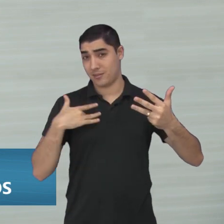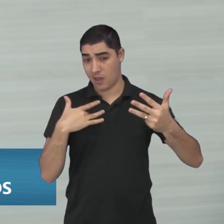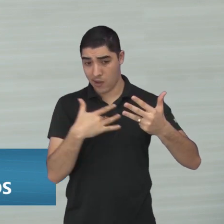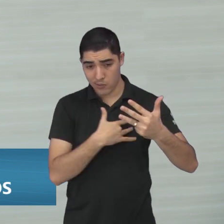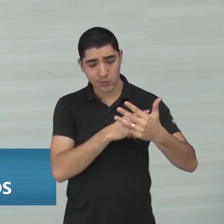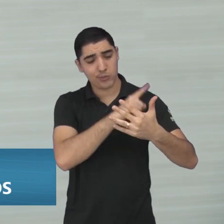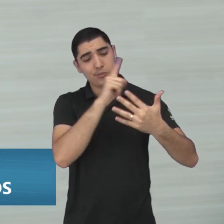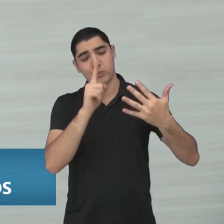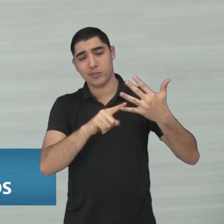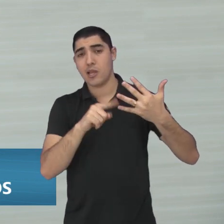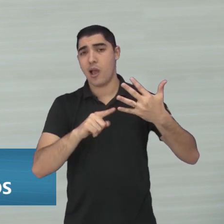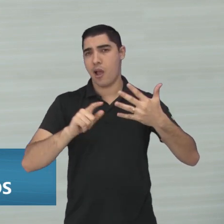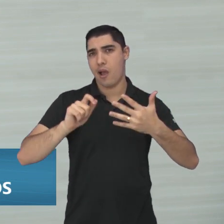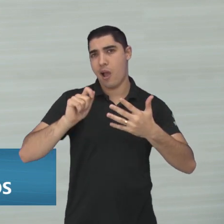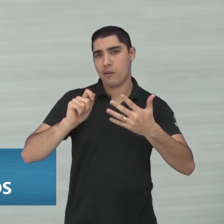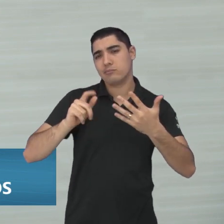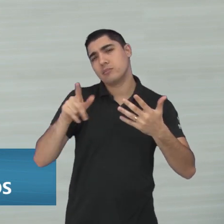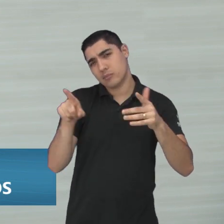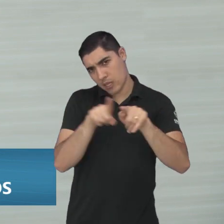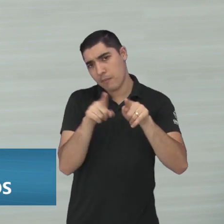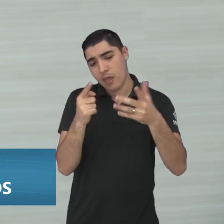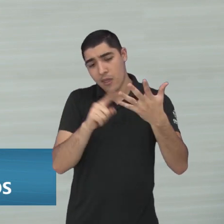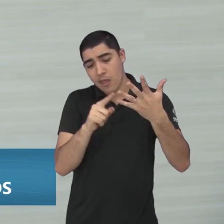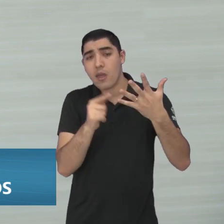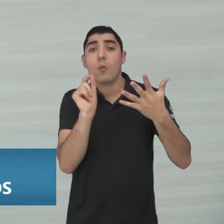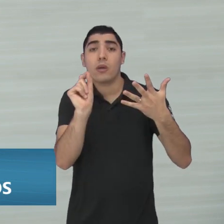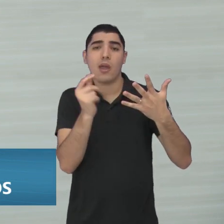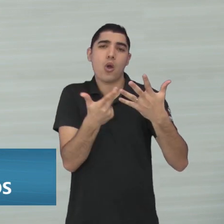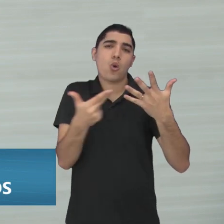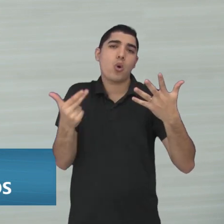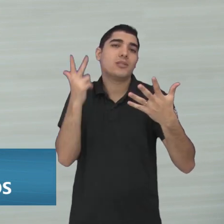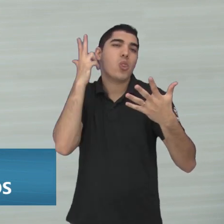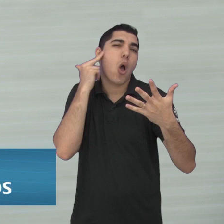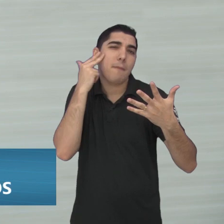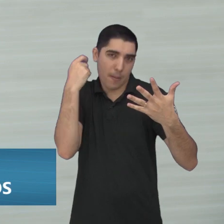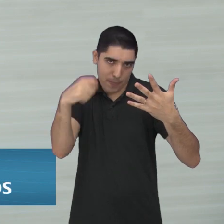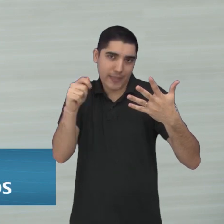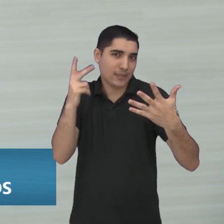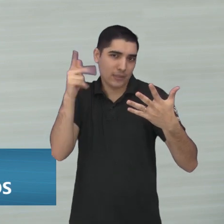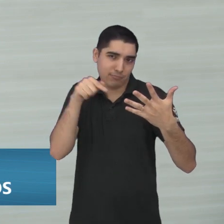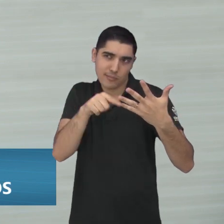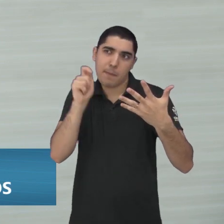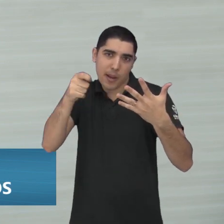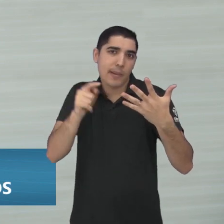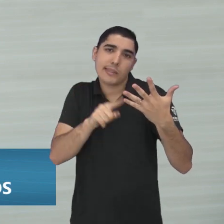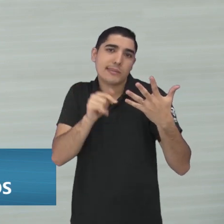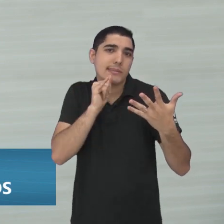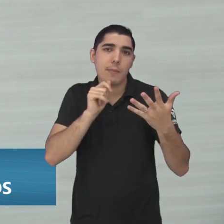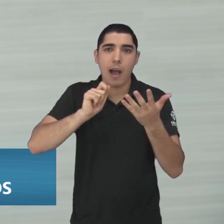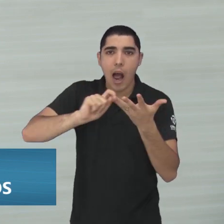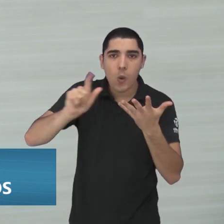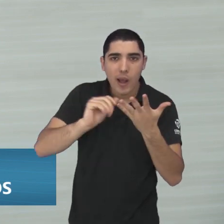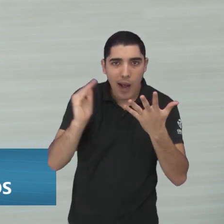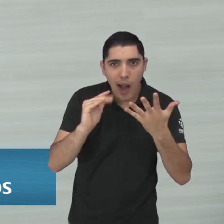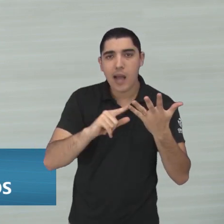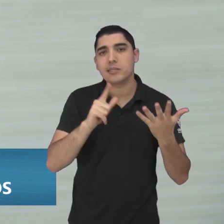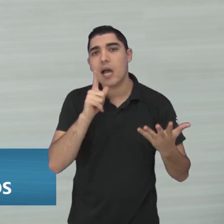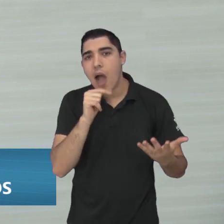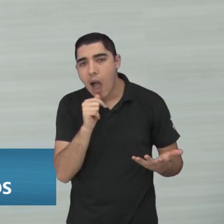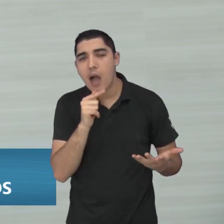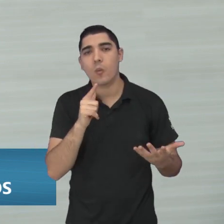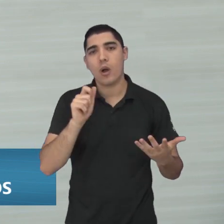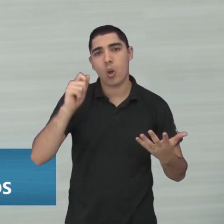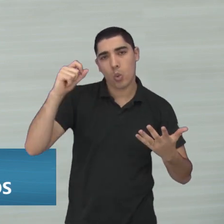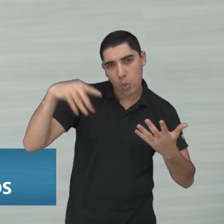né, saúde, plano de saúde, em complemento aí também com as despesas comuns do dia a dia, que é o que? Aluguel, água,